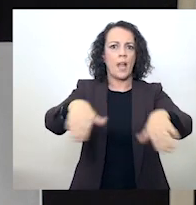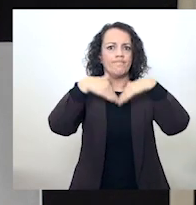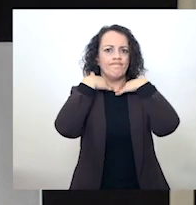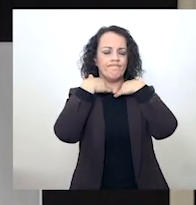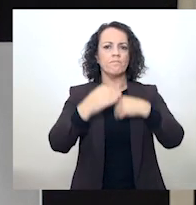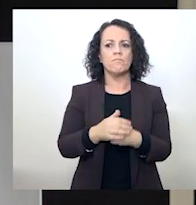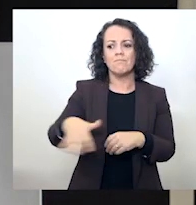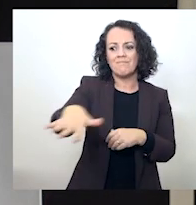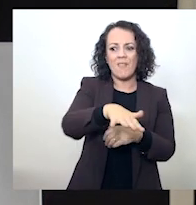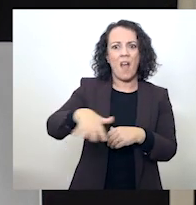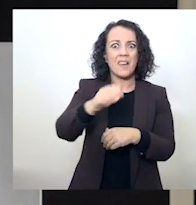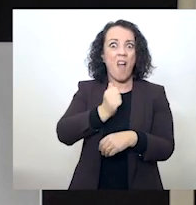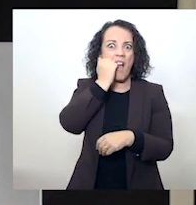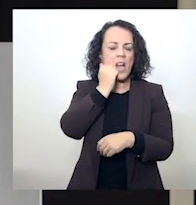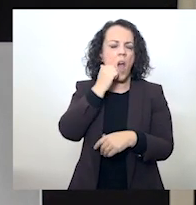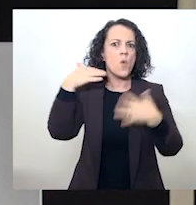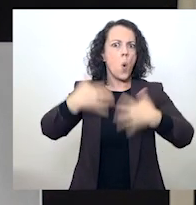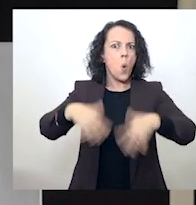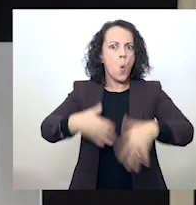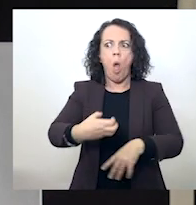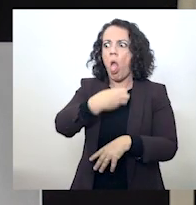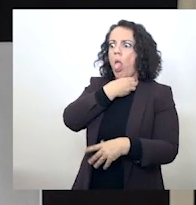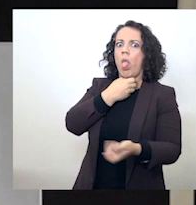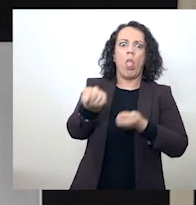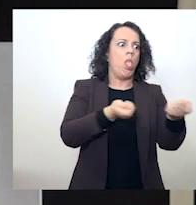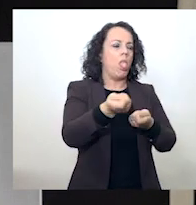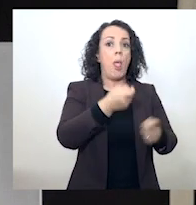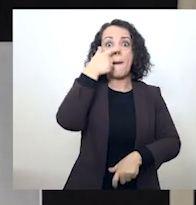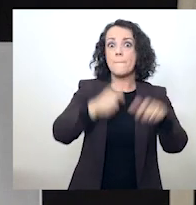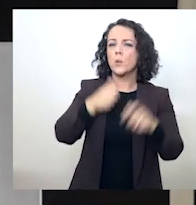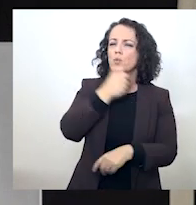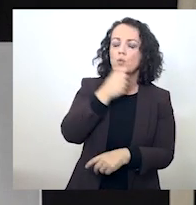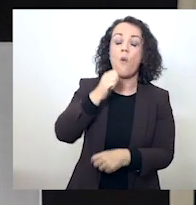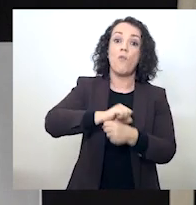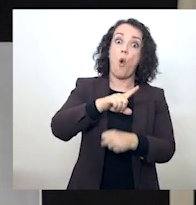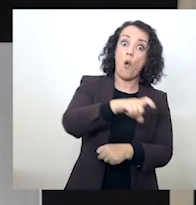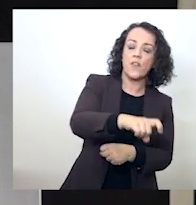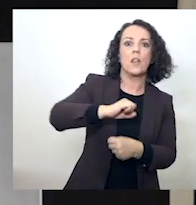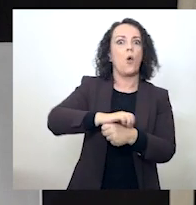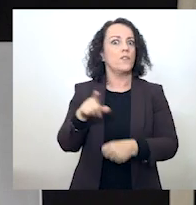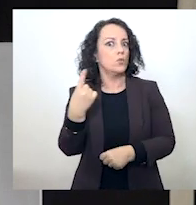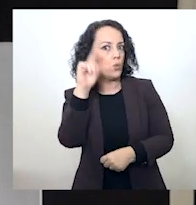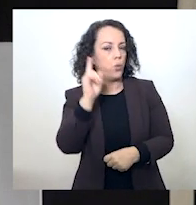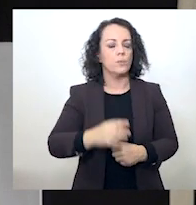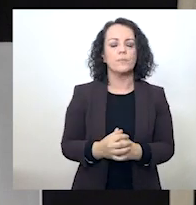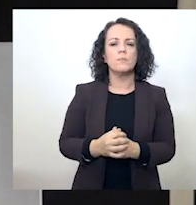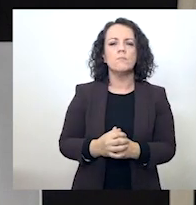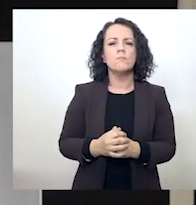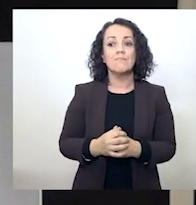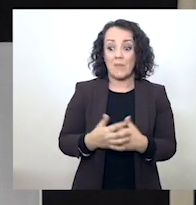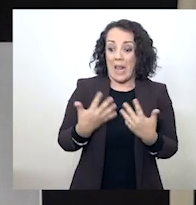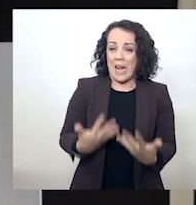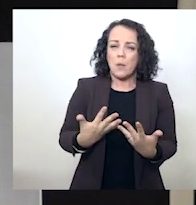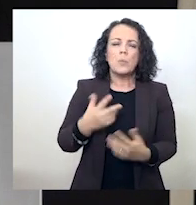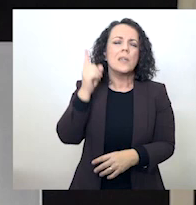cuidados intensivos, o sofrimento de doentes Covid e não Covid. O que verdadeiramente importa nestes